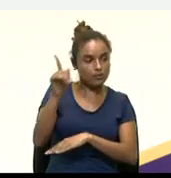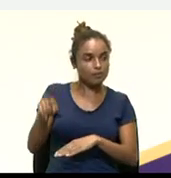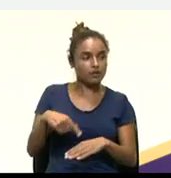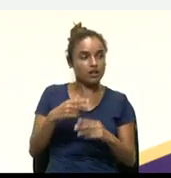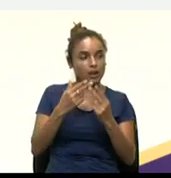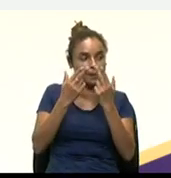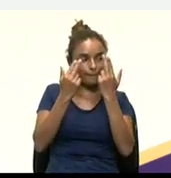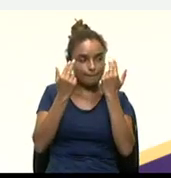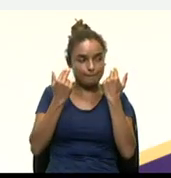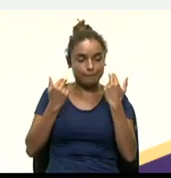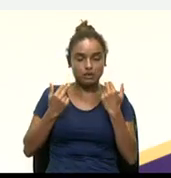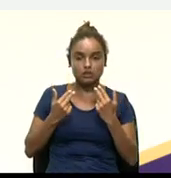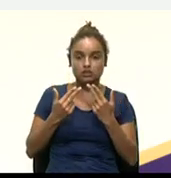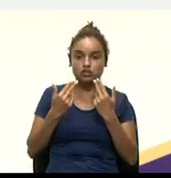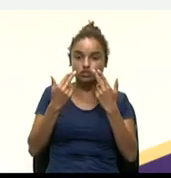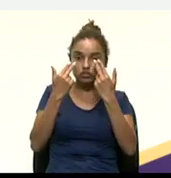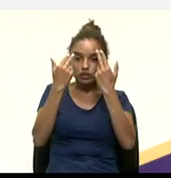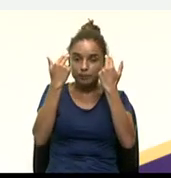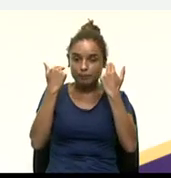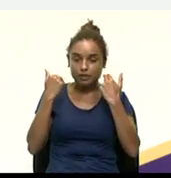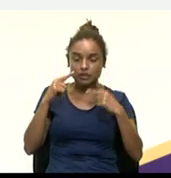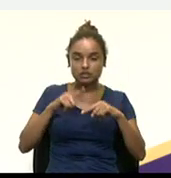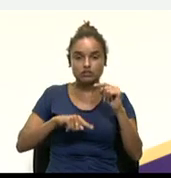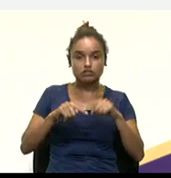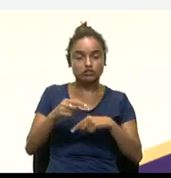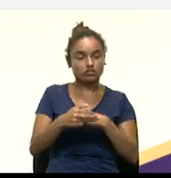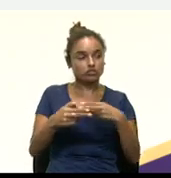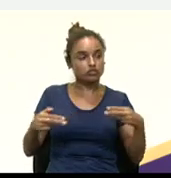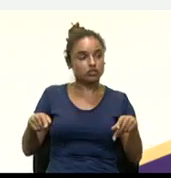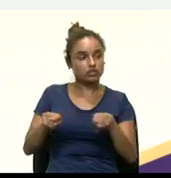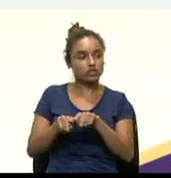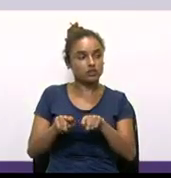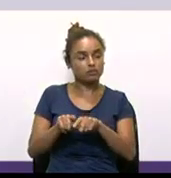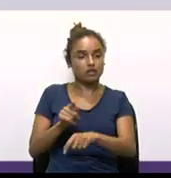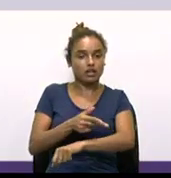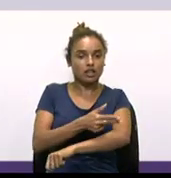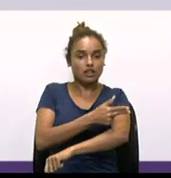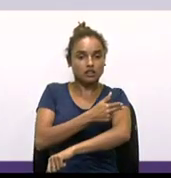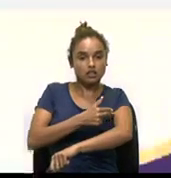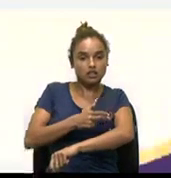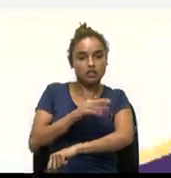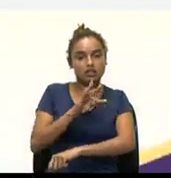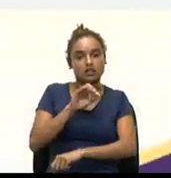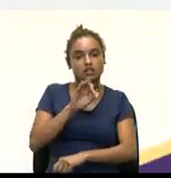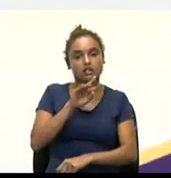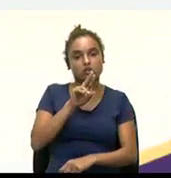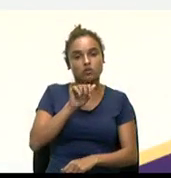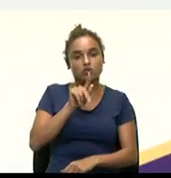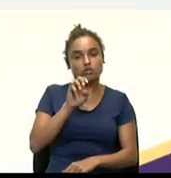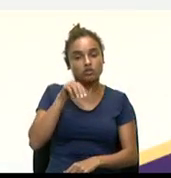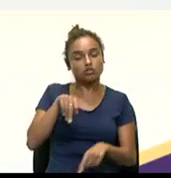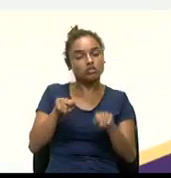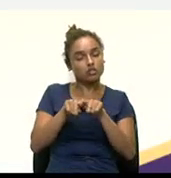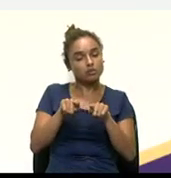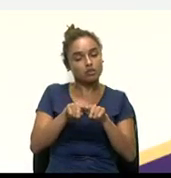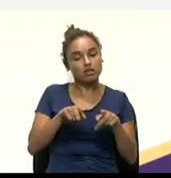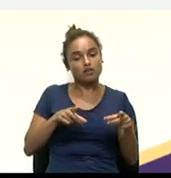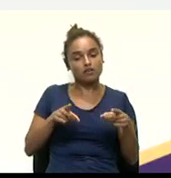maquiagem, cosméticos, tatuagens, né? Então, existem já várias empresas